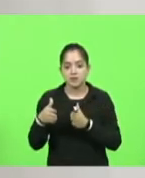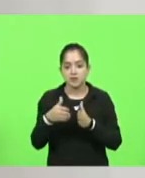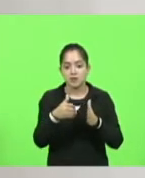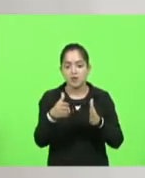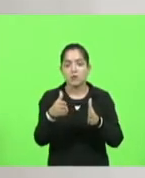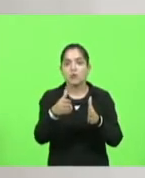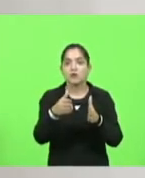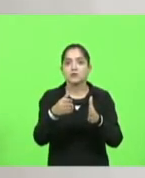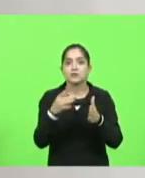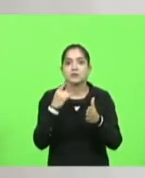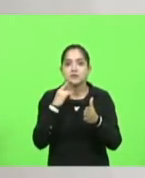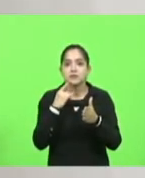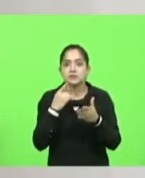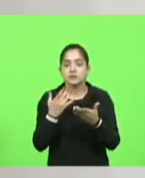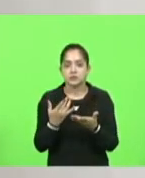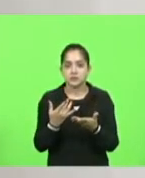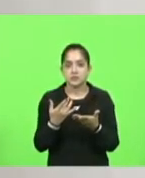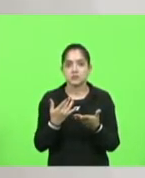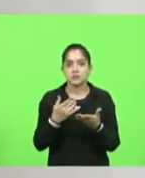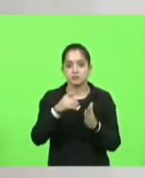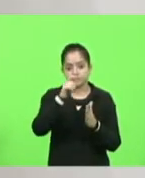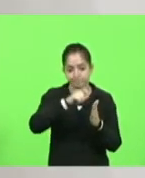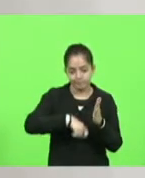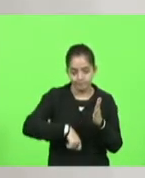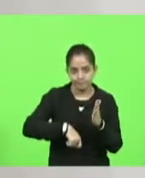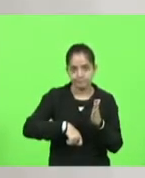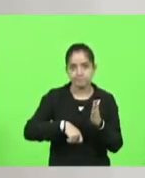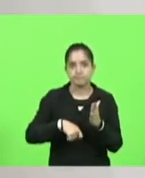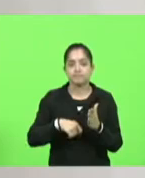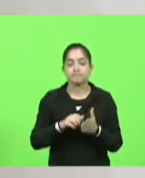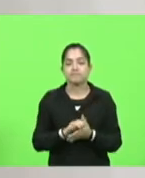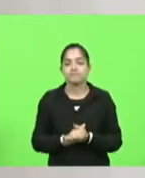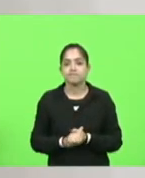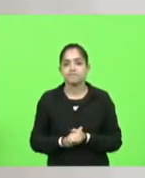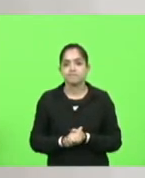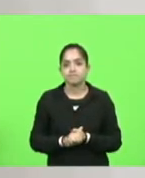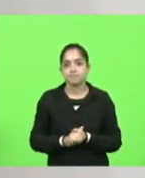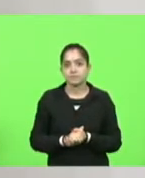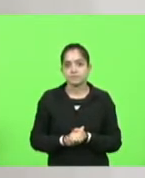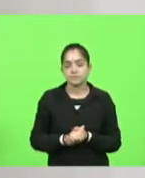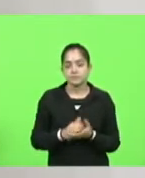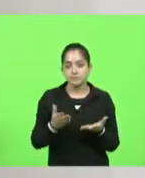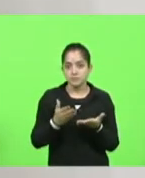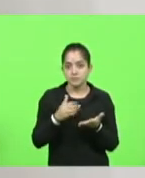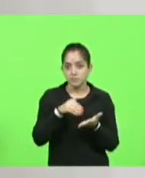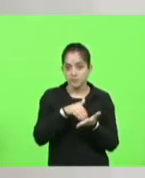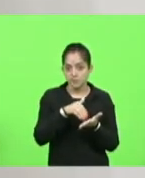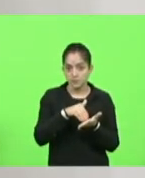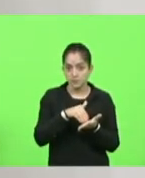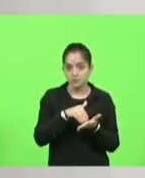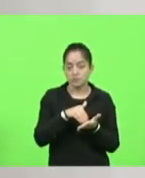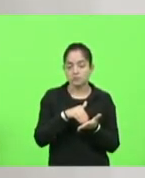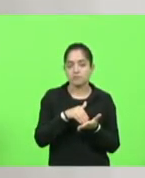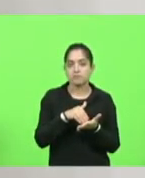cuja ordem de serviço foi assinada recentemente. deixo por último aqui a minha manifestação também de